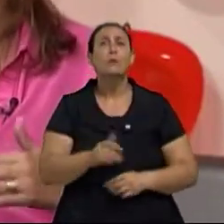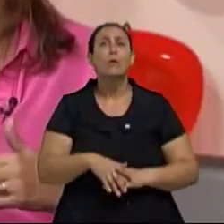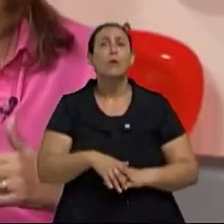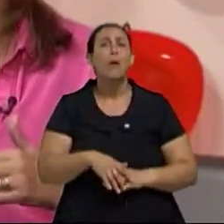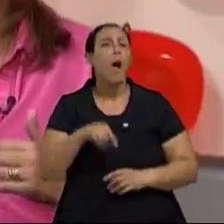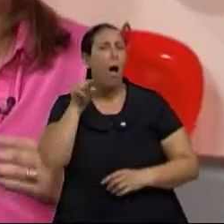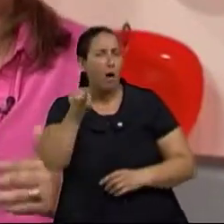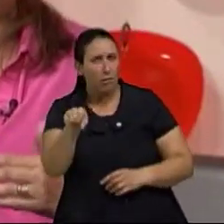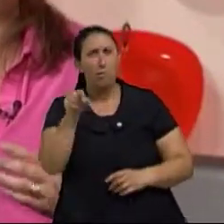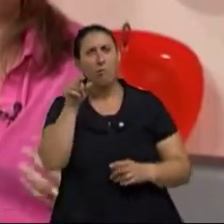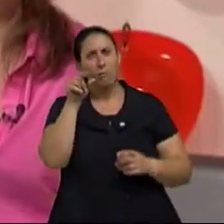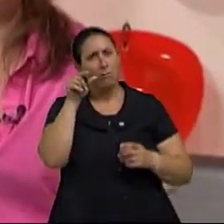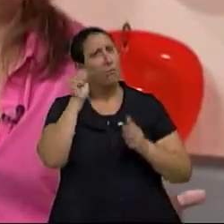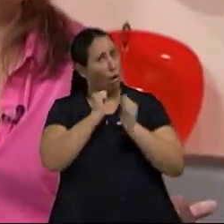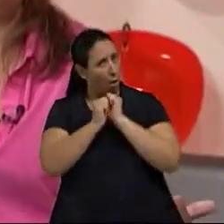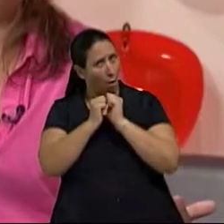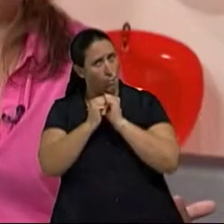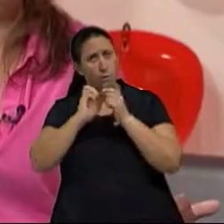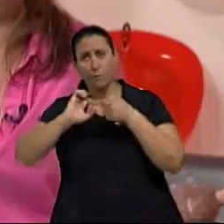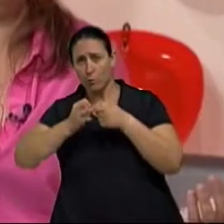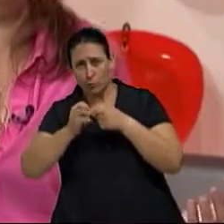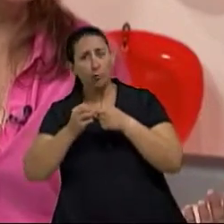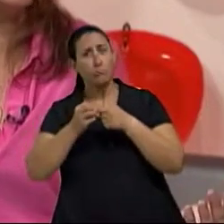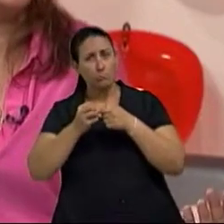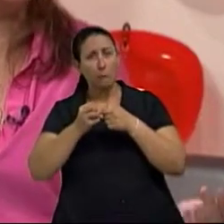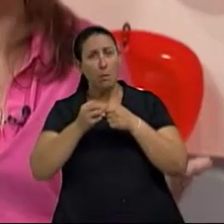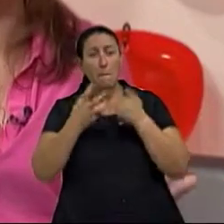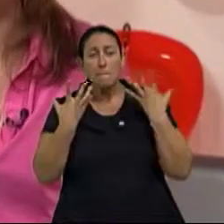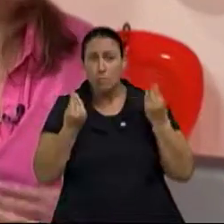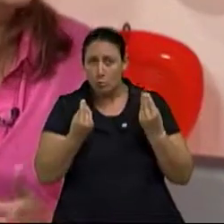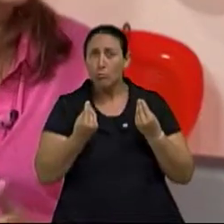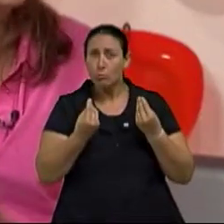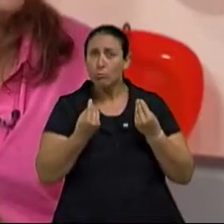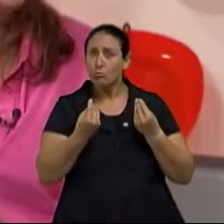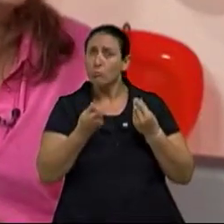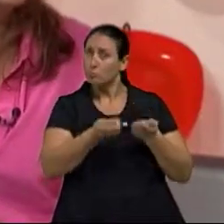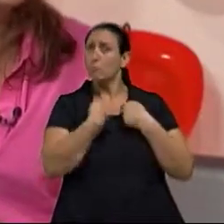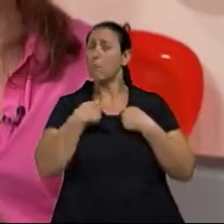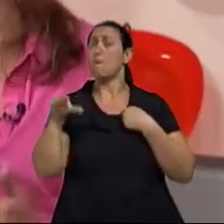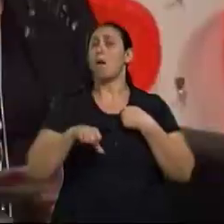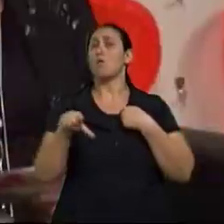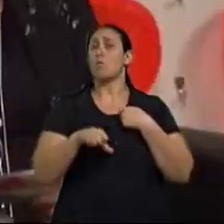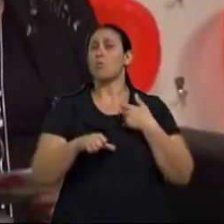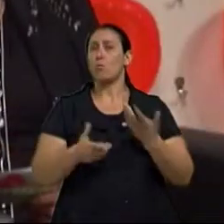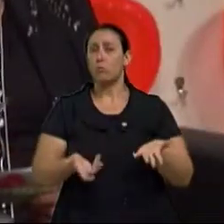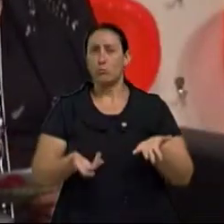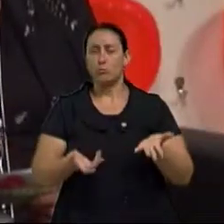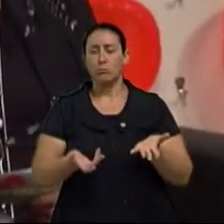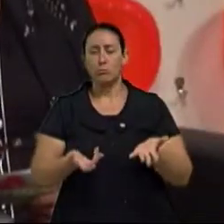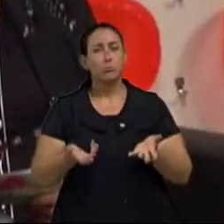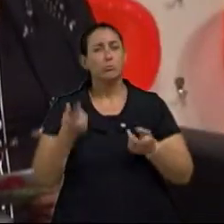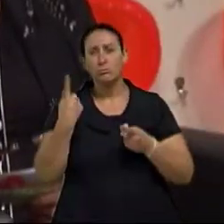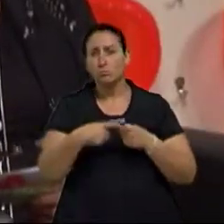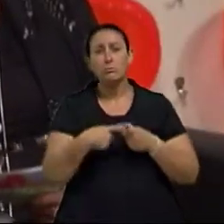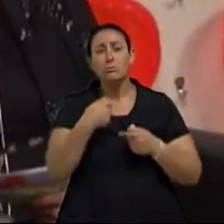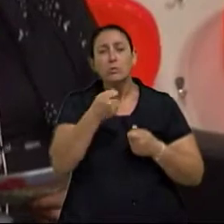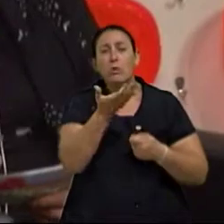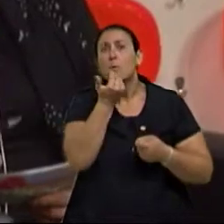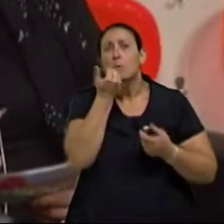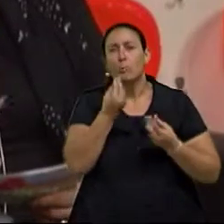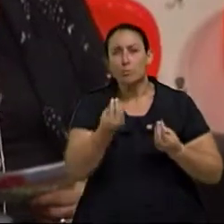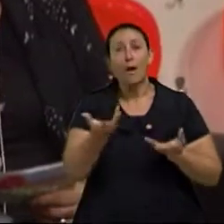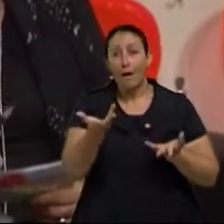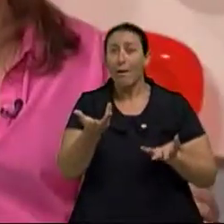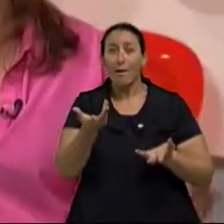ele vai te dizer que até o arroz com feijão em grande quantidade, em excesso, faz mal. Tudo? Tudo com O remédio em excesso é